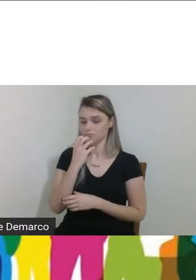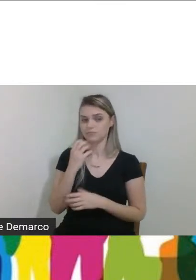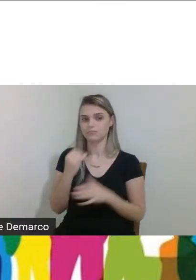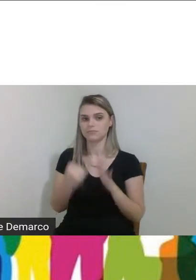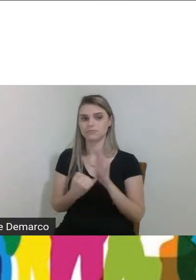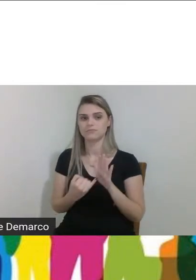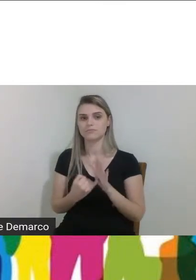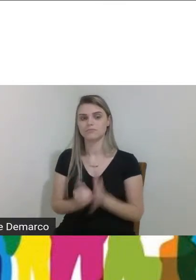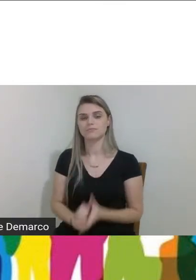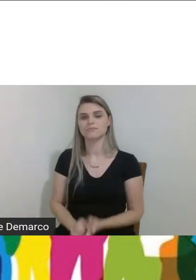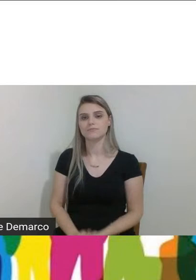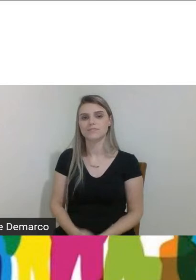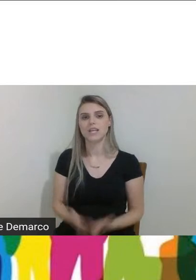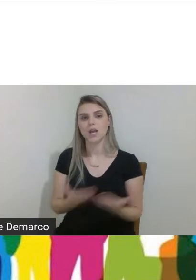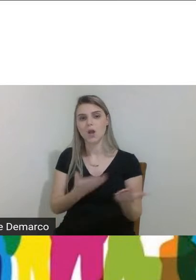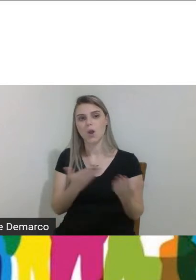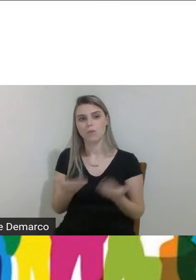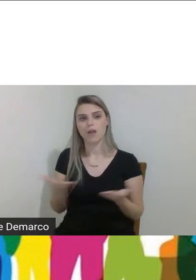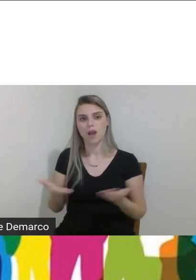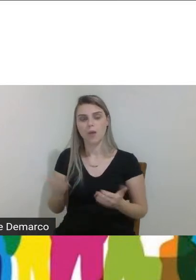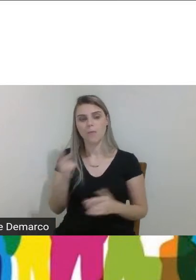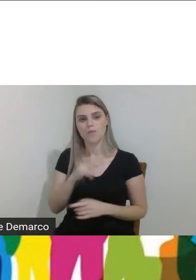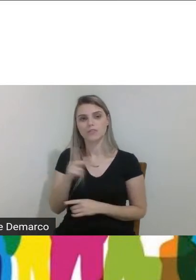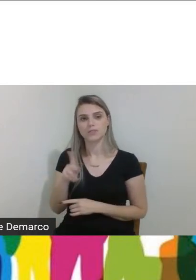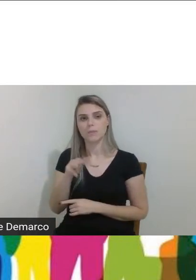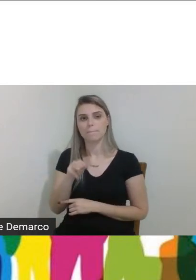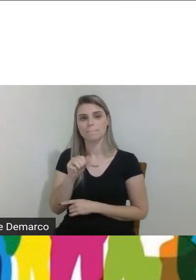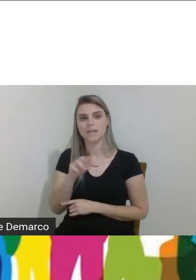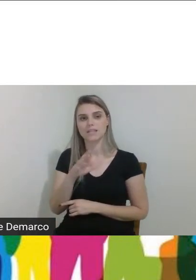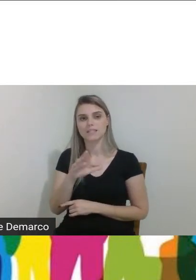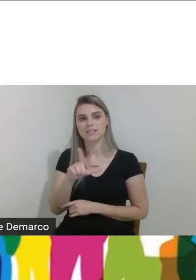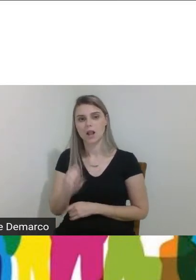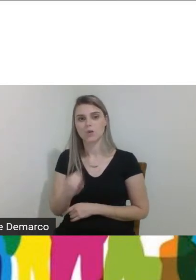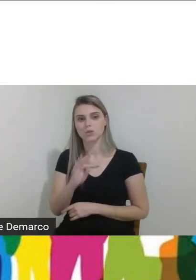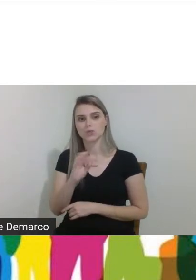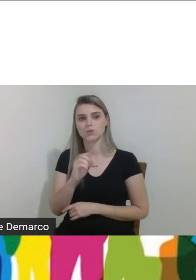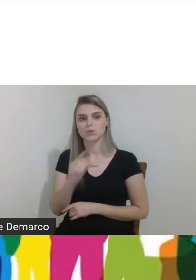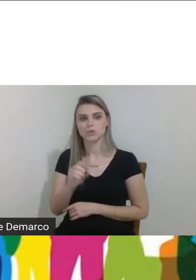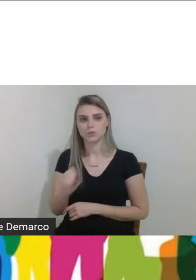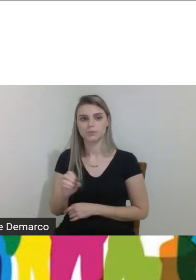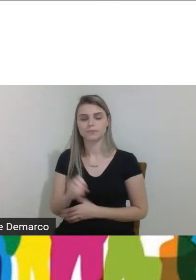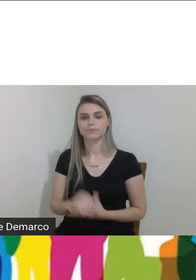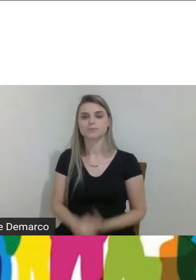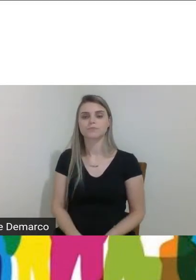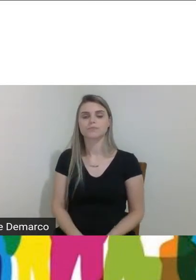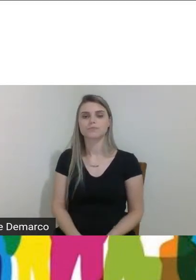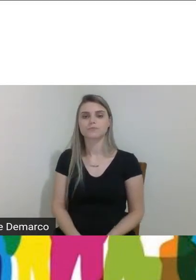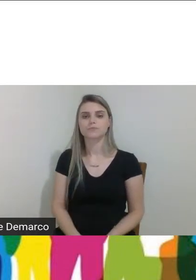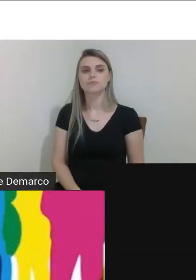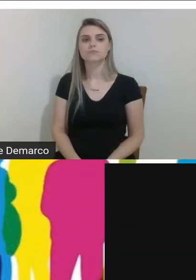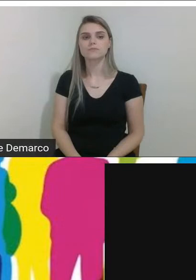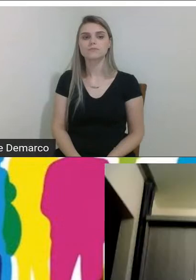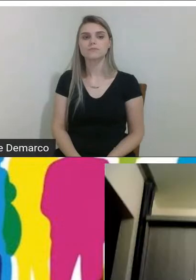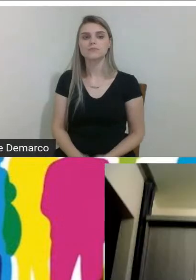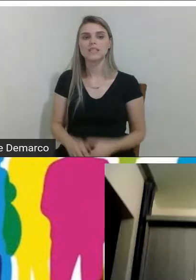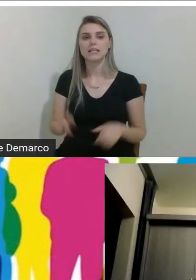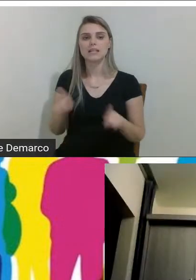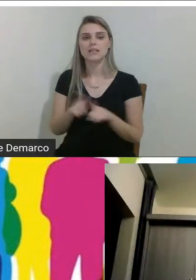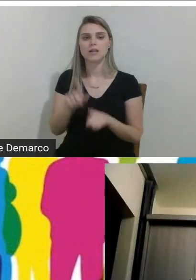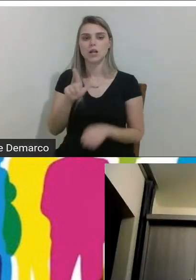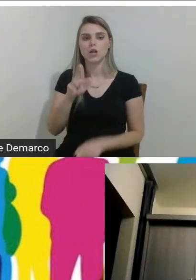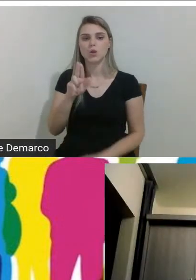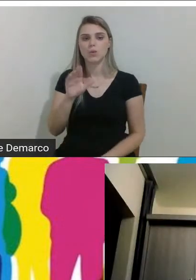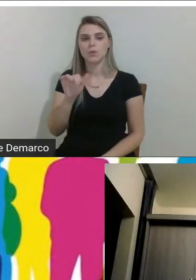então convido agora o professor Marcelo André Toso e o Lucas Menin